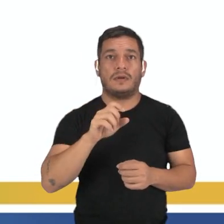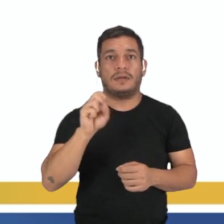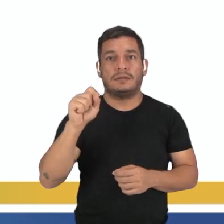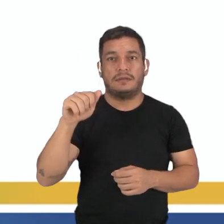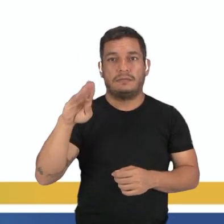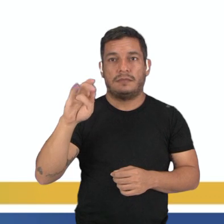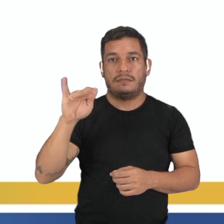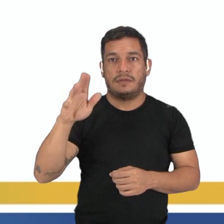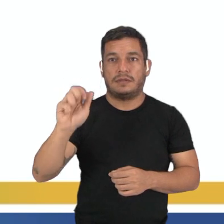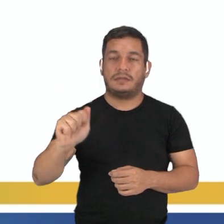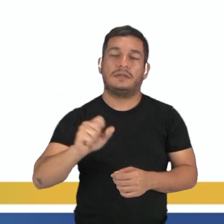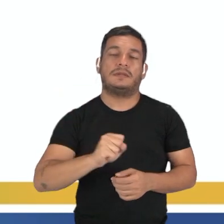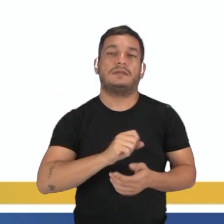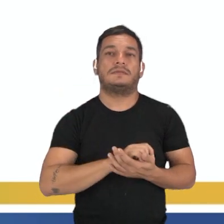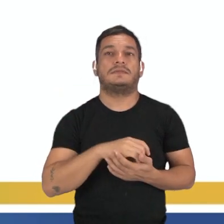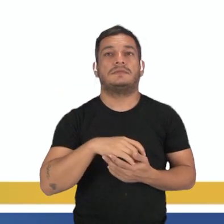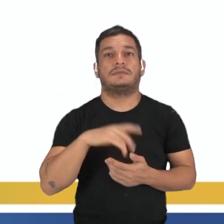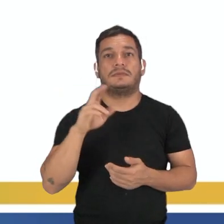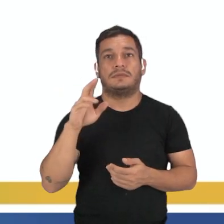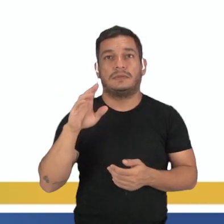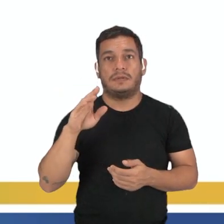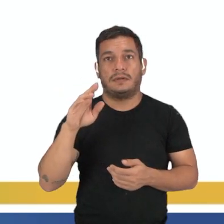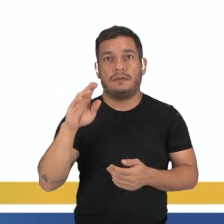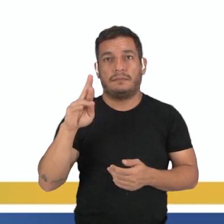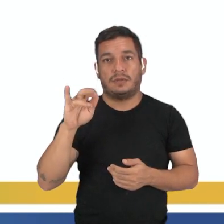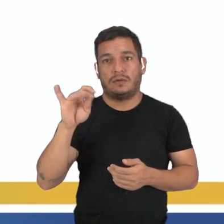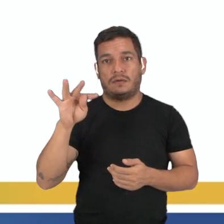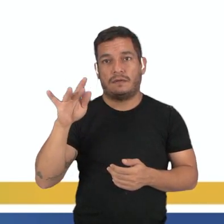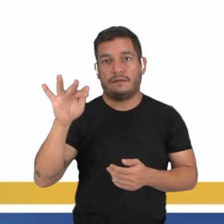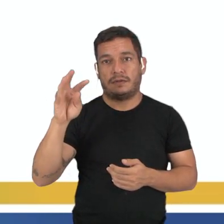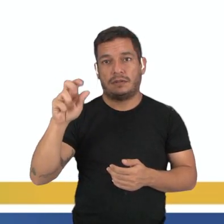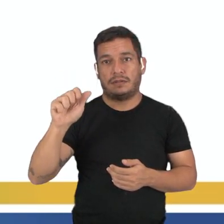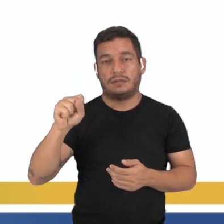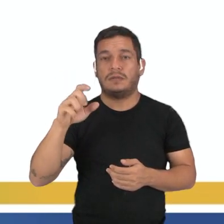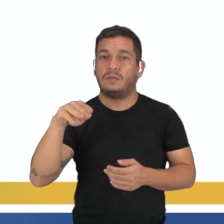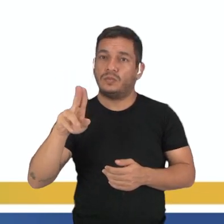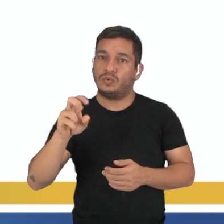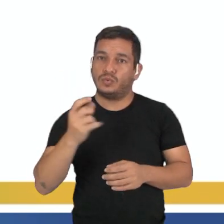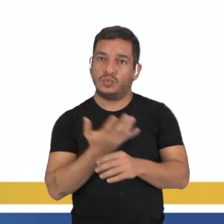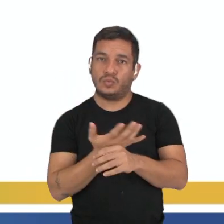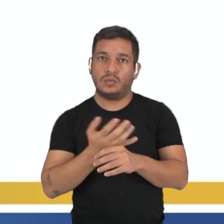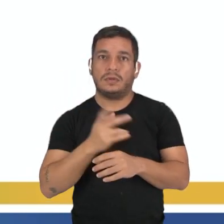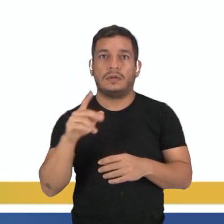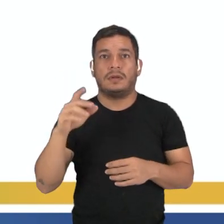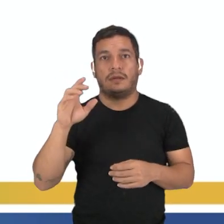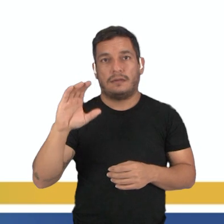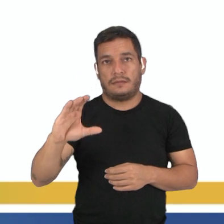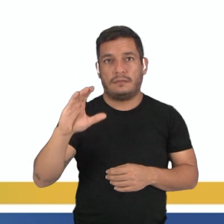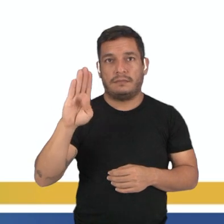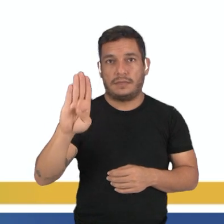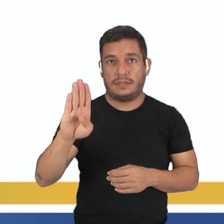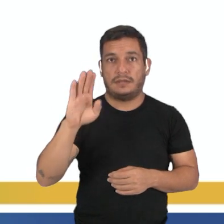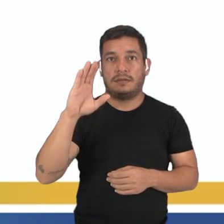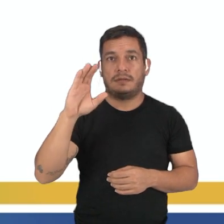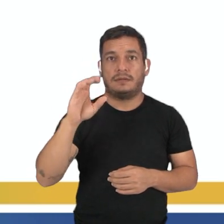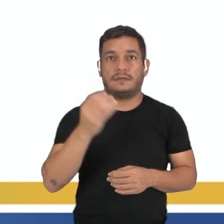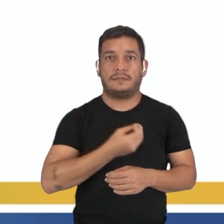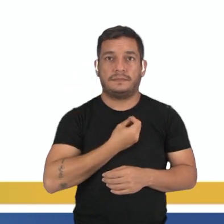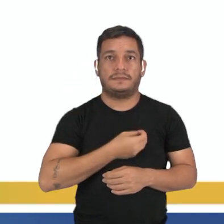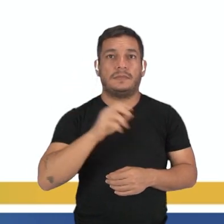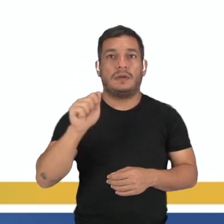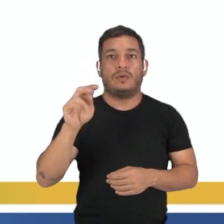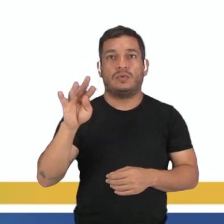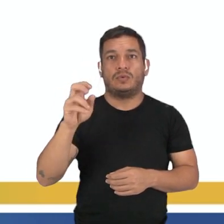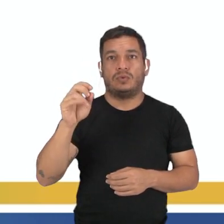são os músculos. Na letra B nós temos o seguinte. São seres autotróficos, pluricelulares e eucariontes. E aí, se